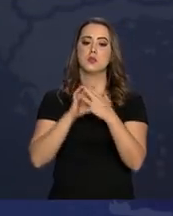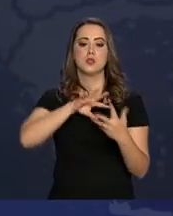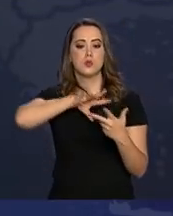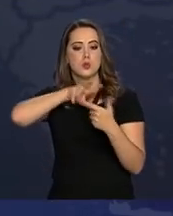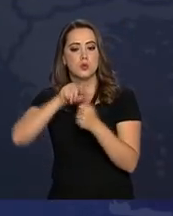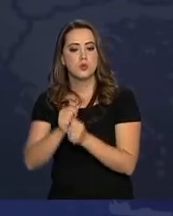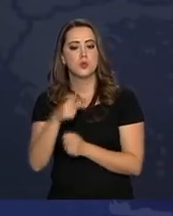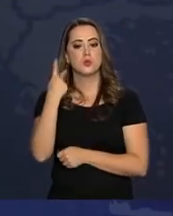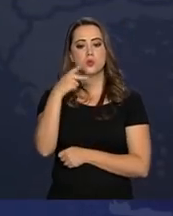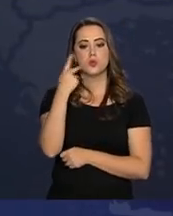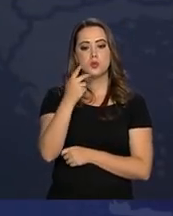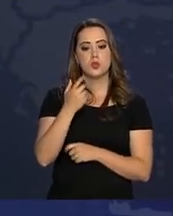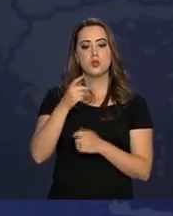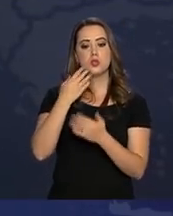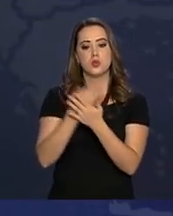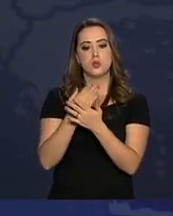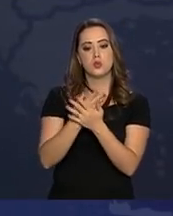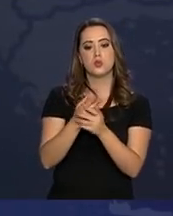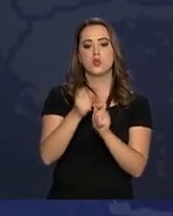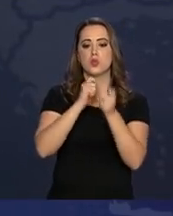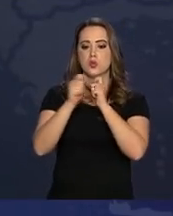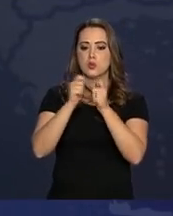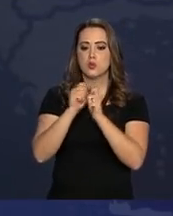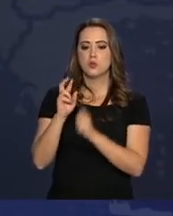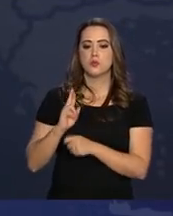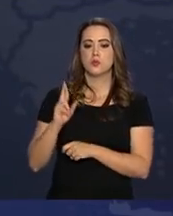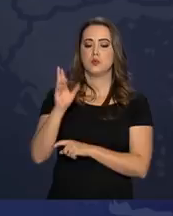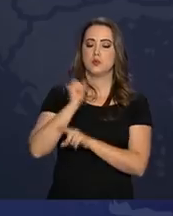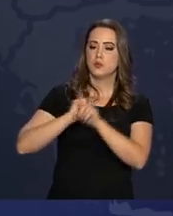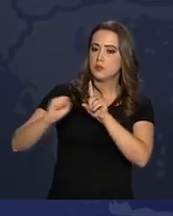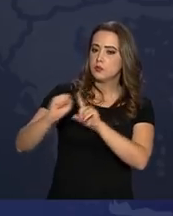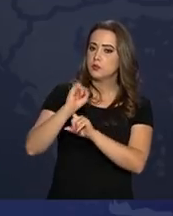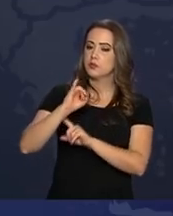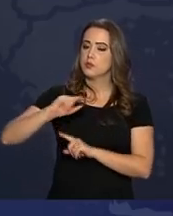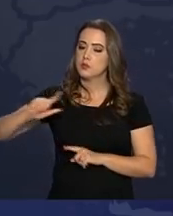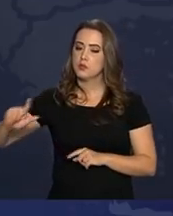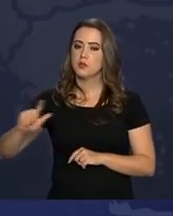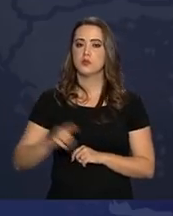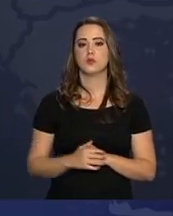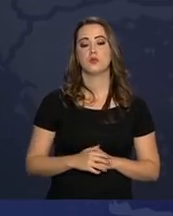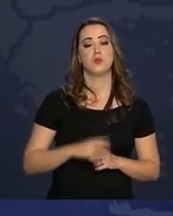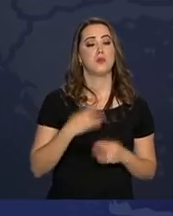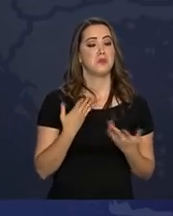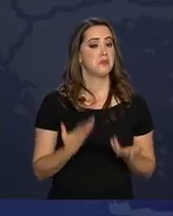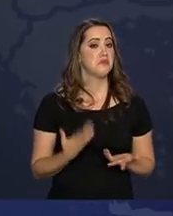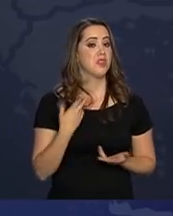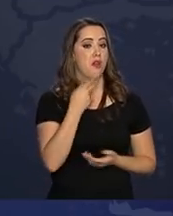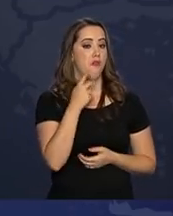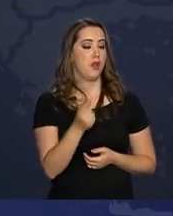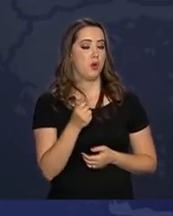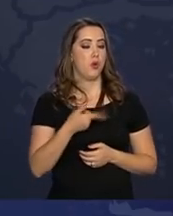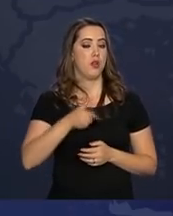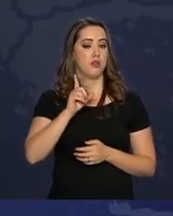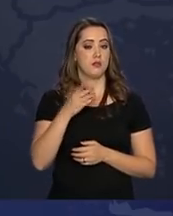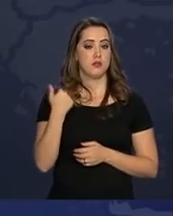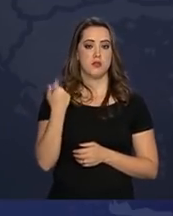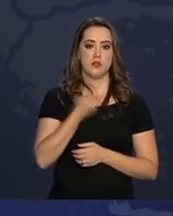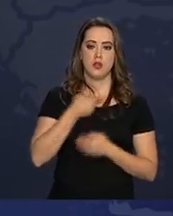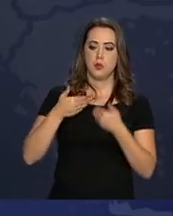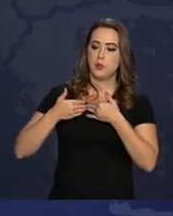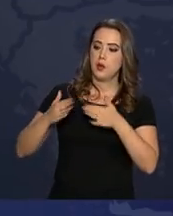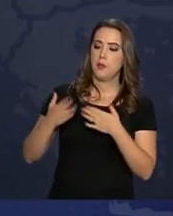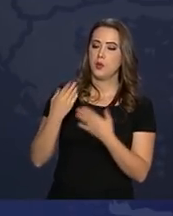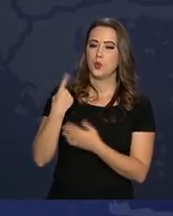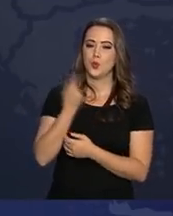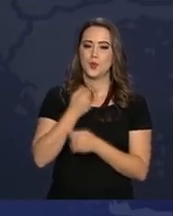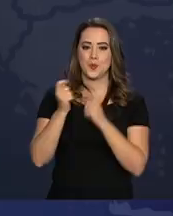além de políticos, acadêmicos, jornalistas e representantes da sociedade civil. Como a gente disse aqui na abertura do